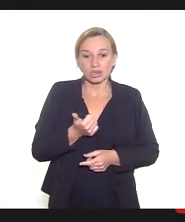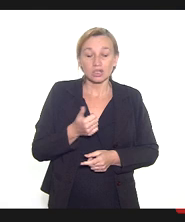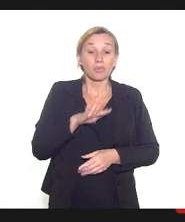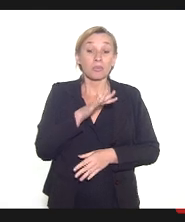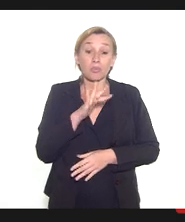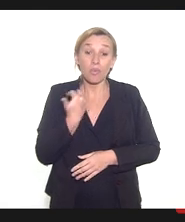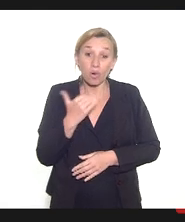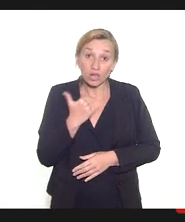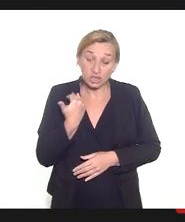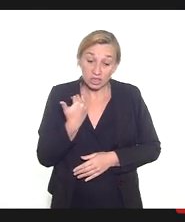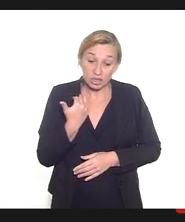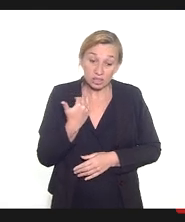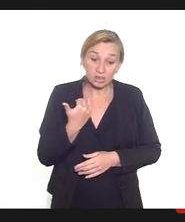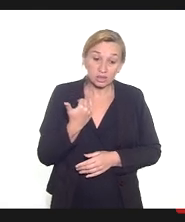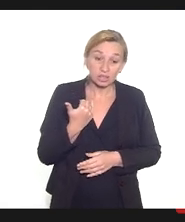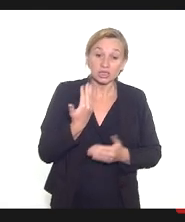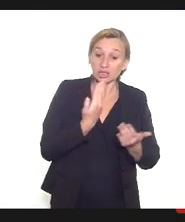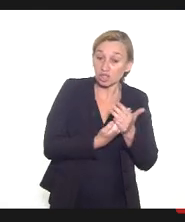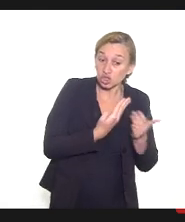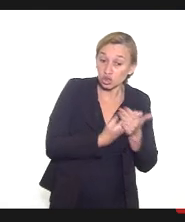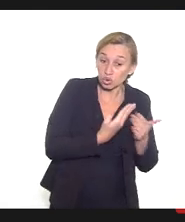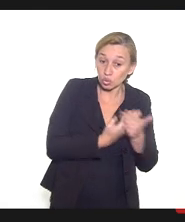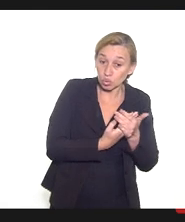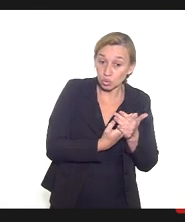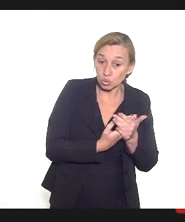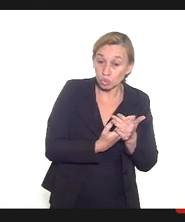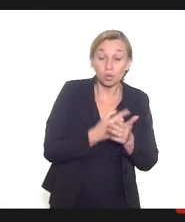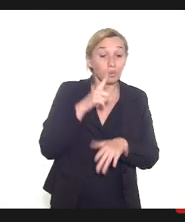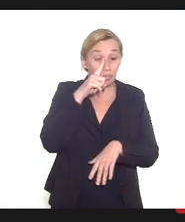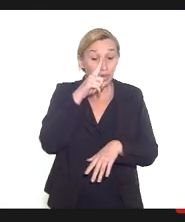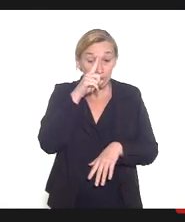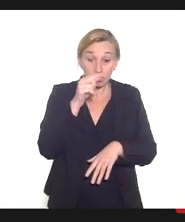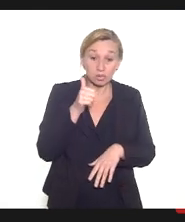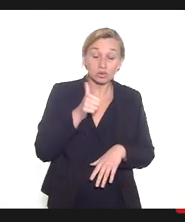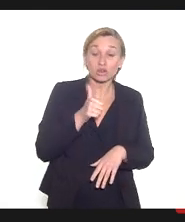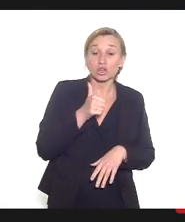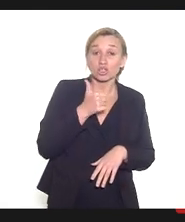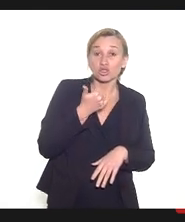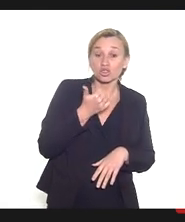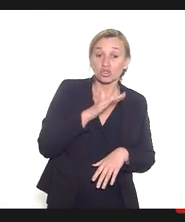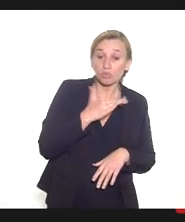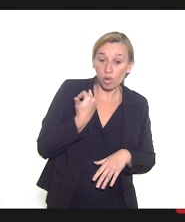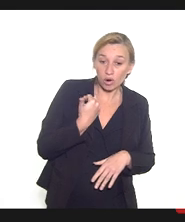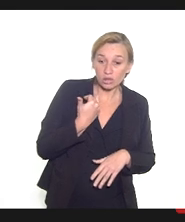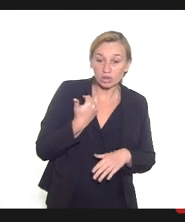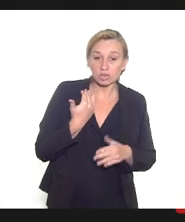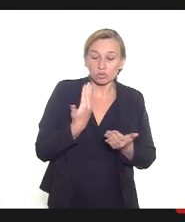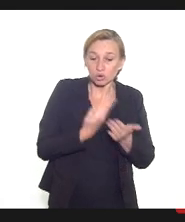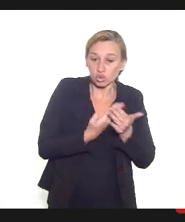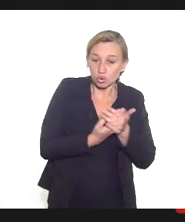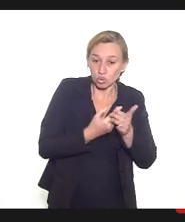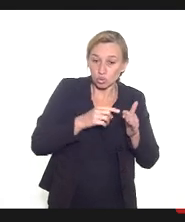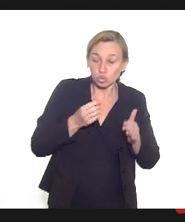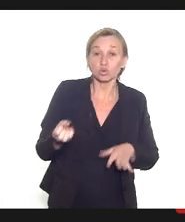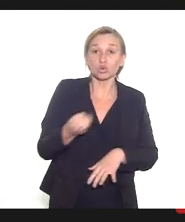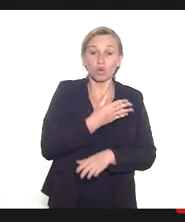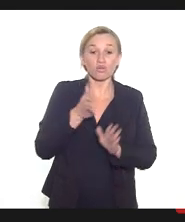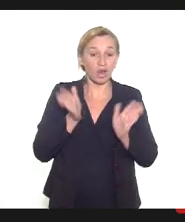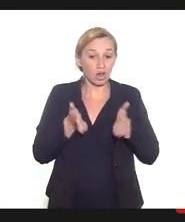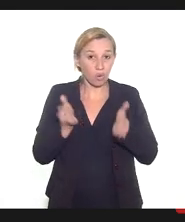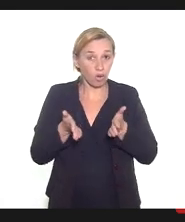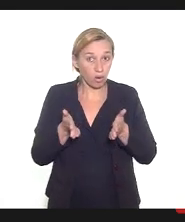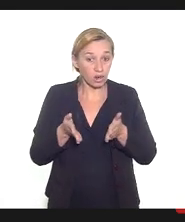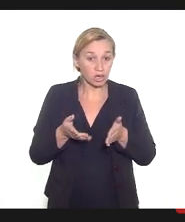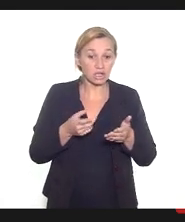morte. E nesse estudo do CDC, o risco de morte foi quase duas vezes maior. Mas em um estudo mais recente, envolvendo vários